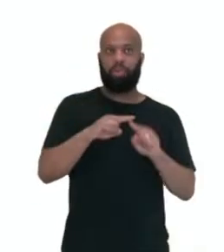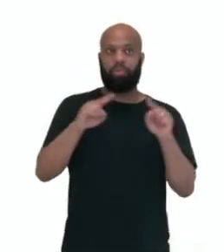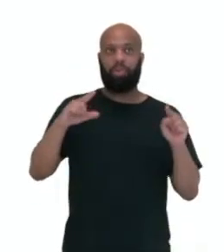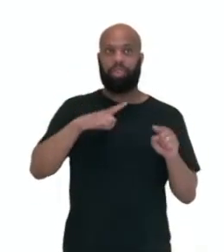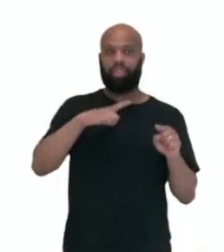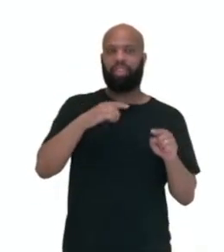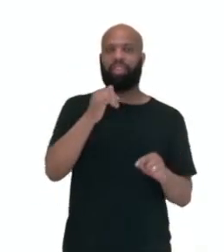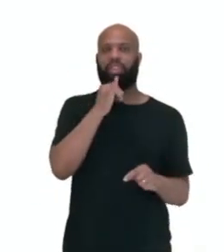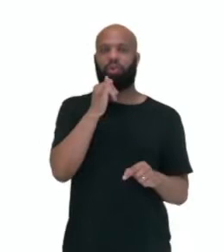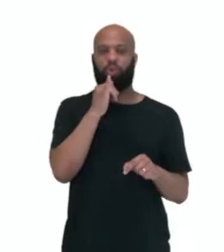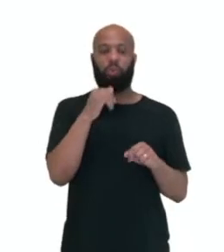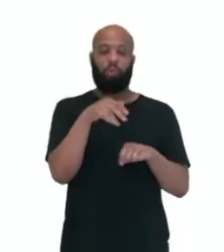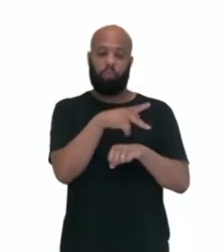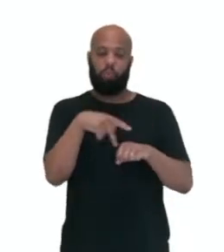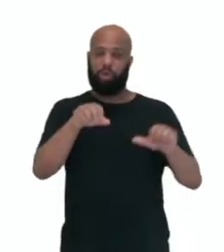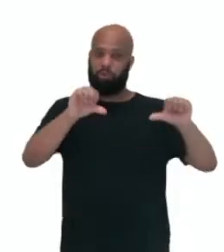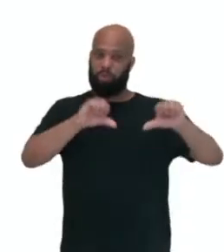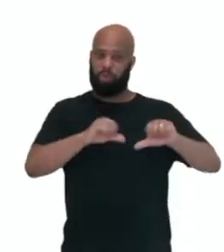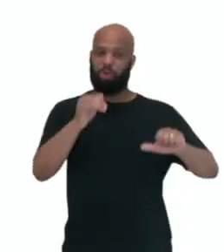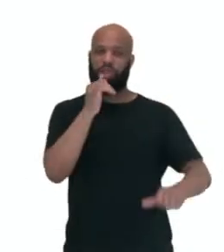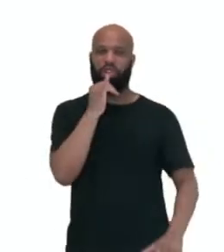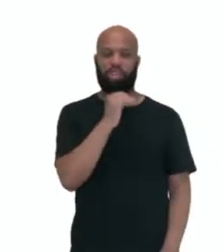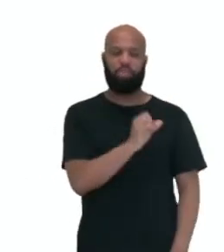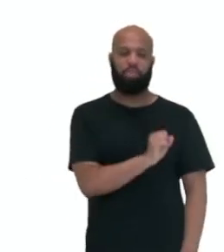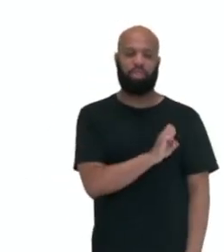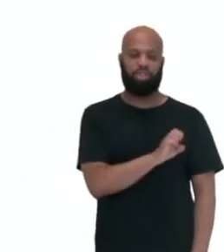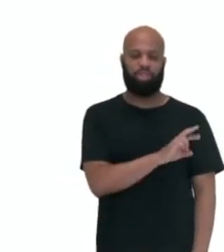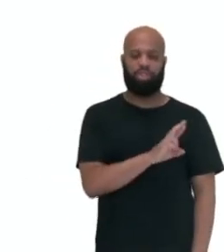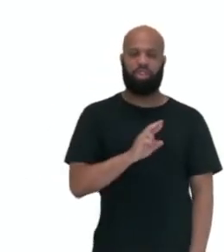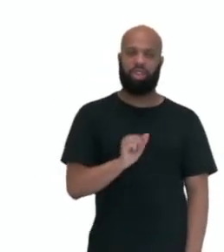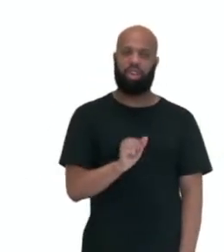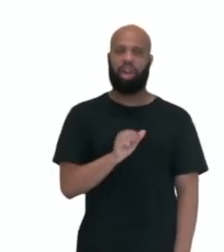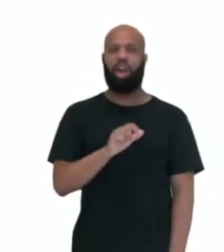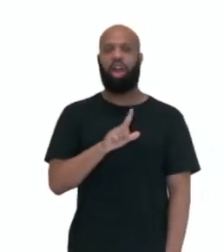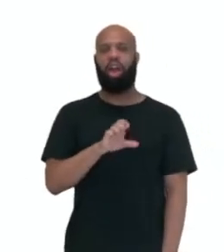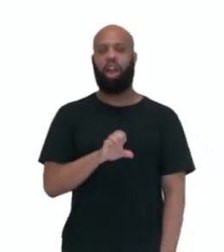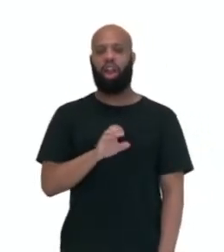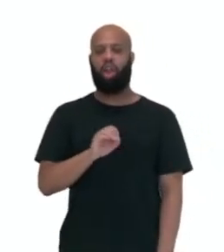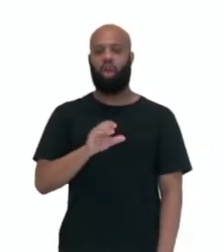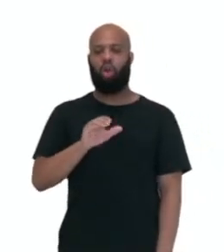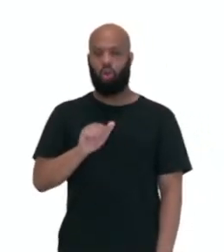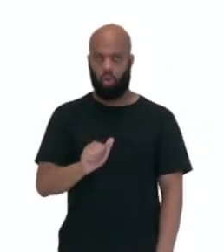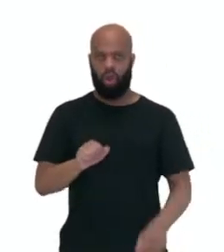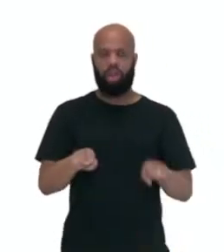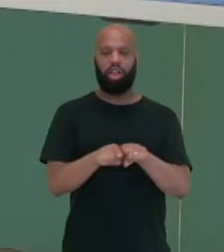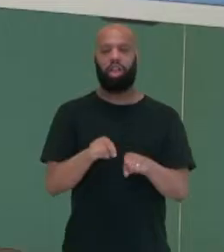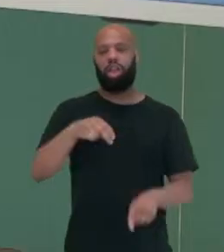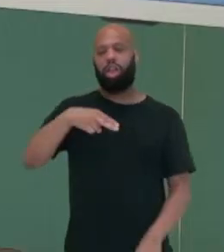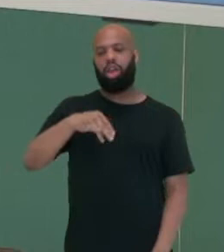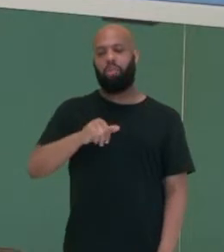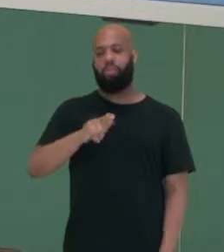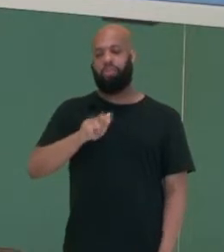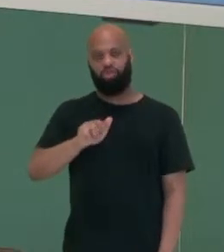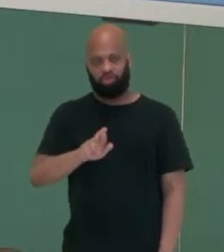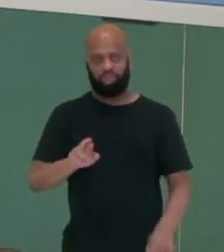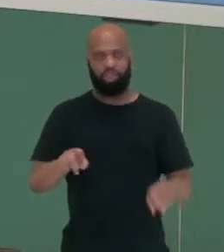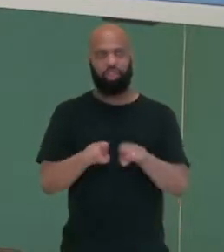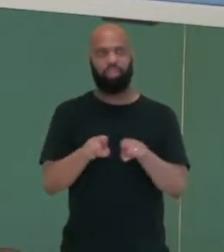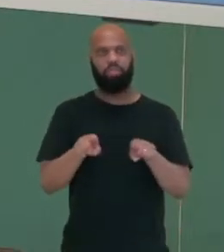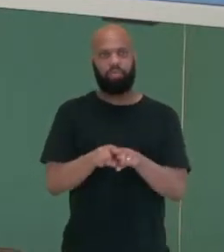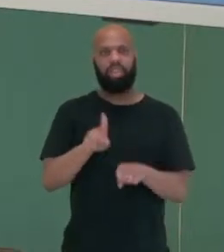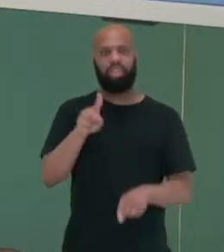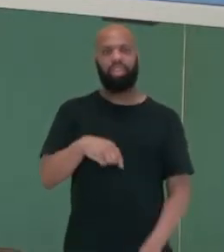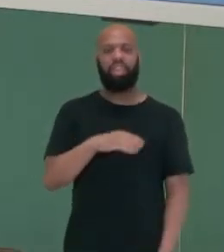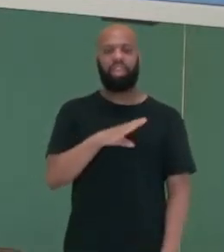em países como Serra Leoa, o Níger, o Chad e a República Centro-Africana, que são países daquele continente